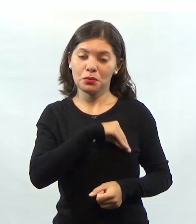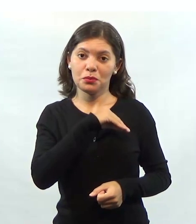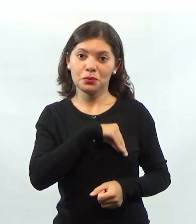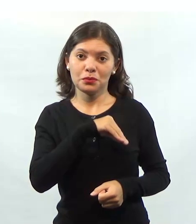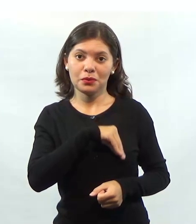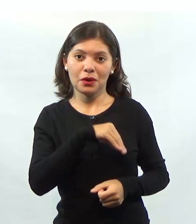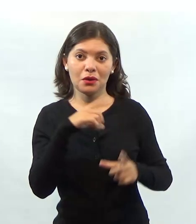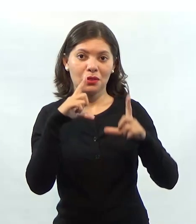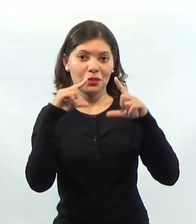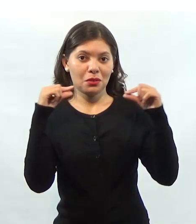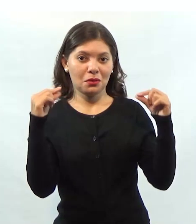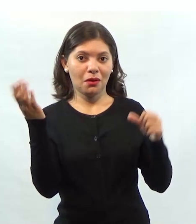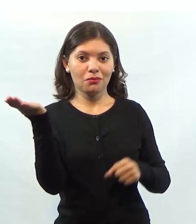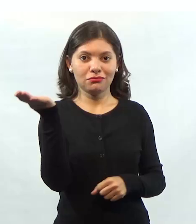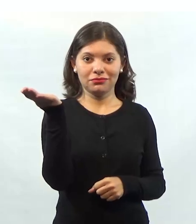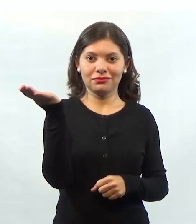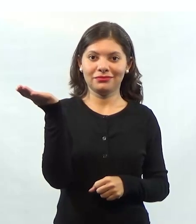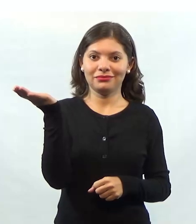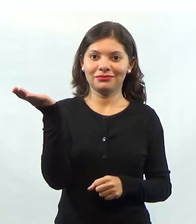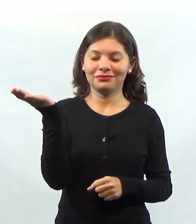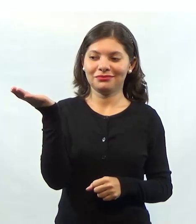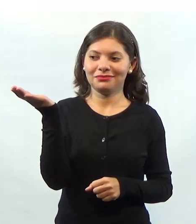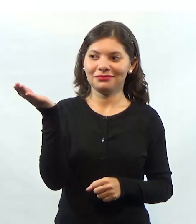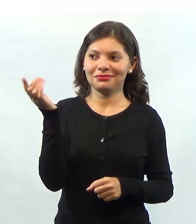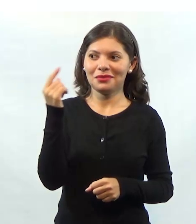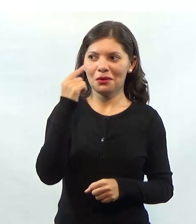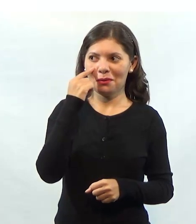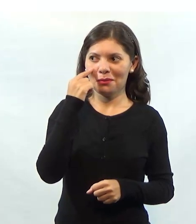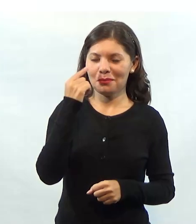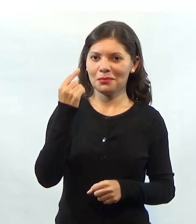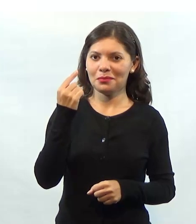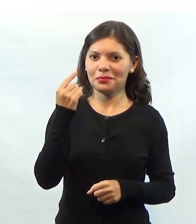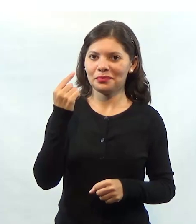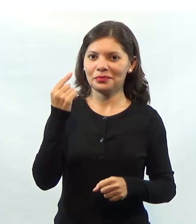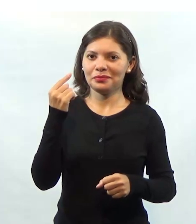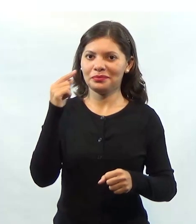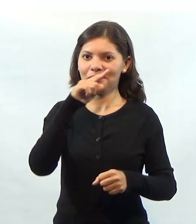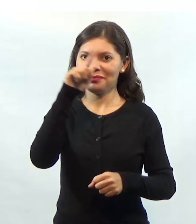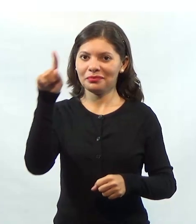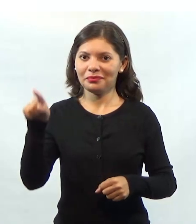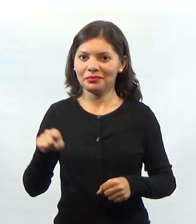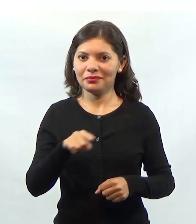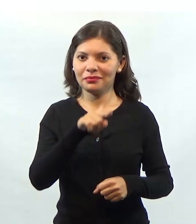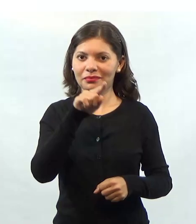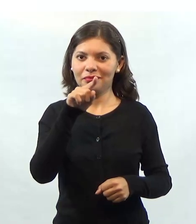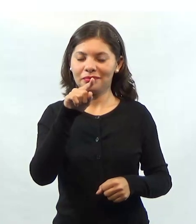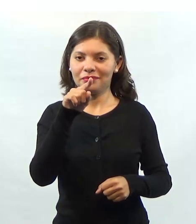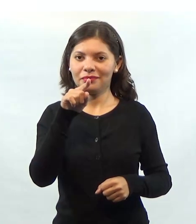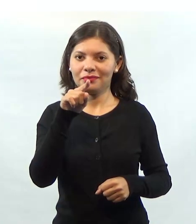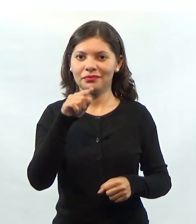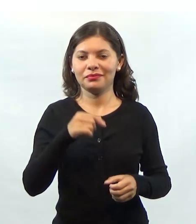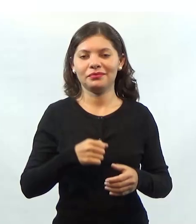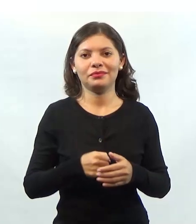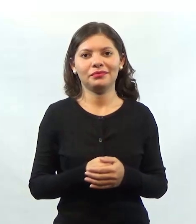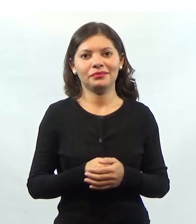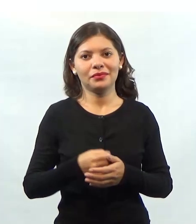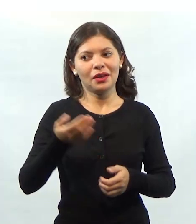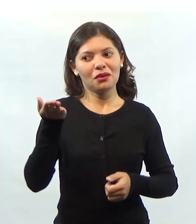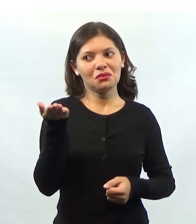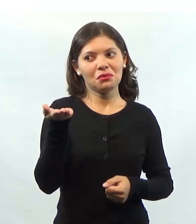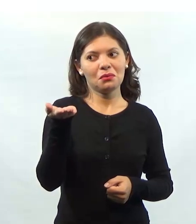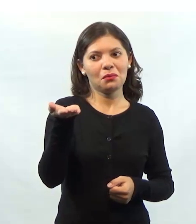salário do garçom. O garçom, se ele servir menos comida, não vai receber menos.